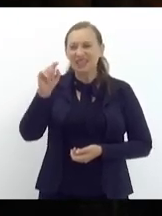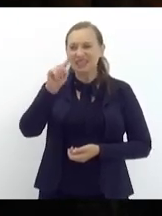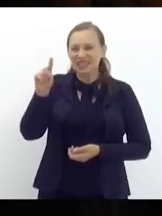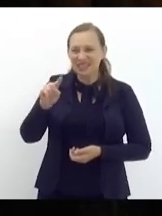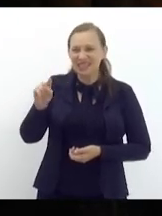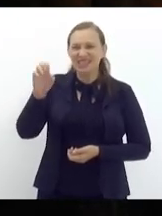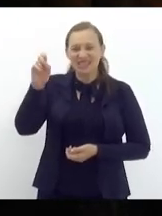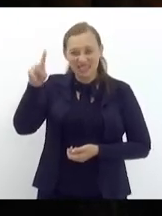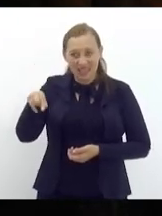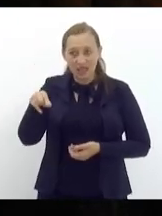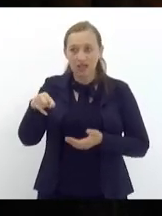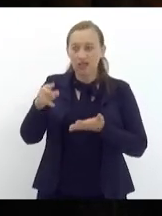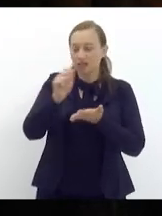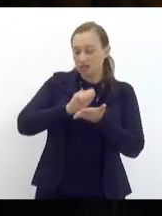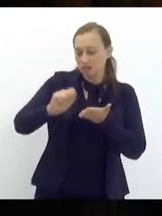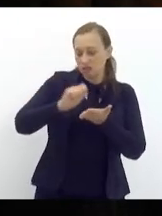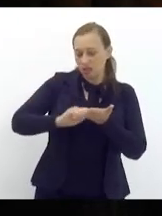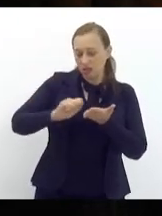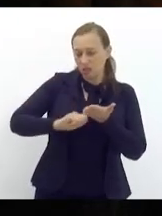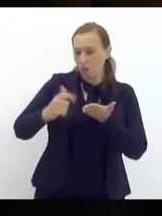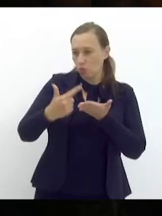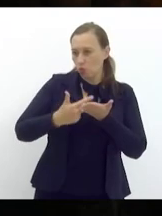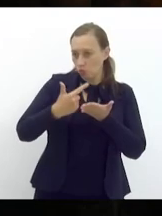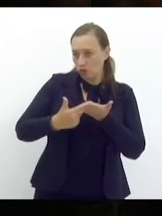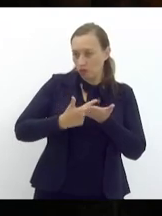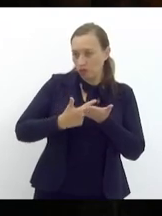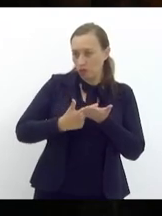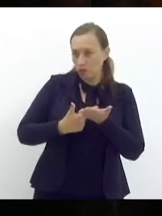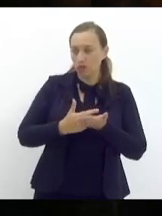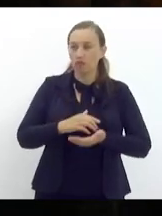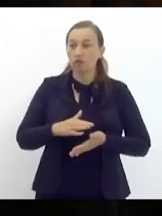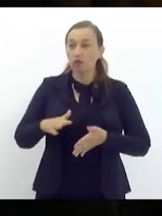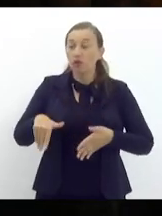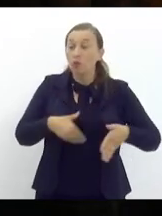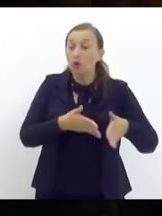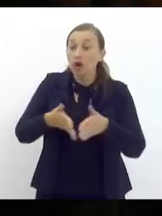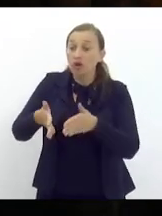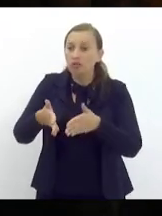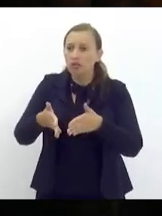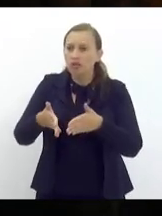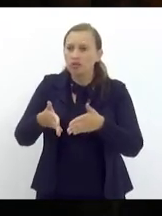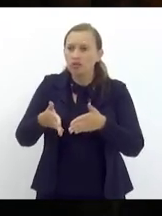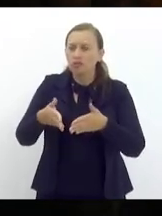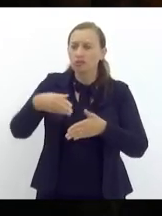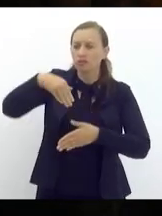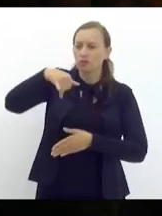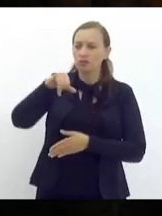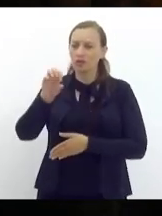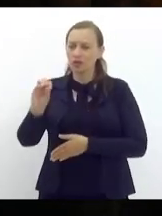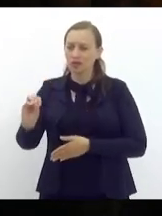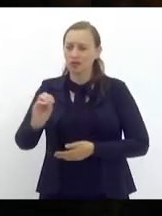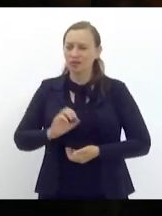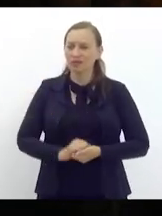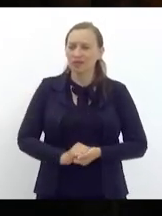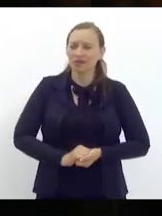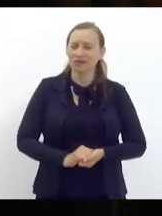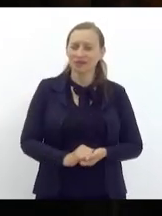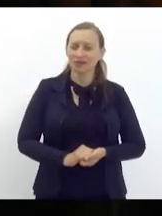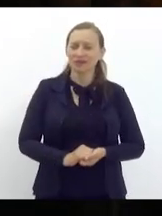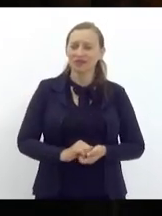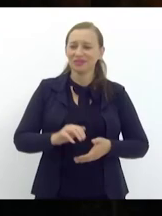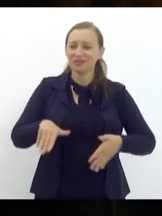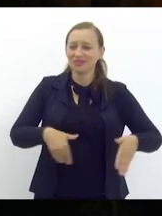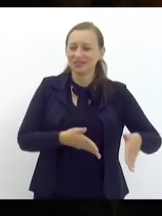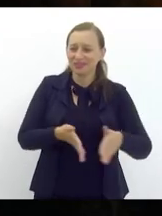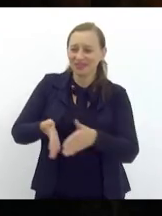escreveu um livro intitulado O Caminho do Meio e O Caminho do